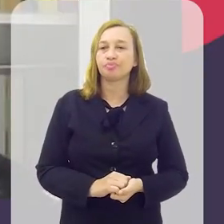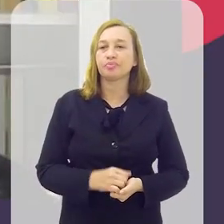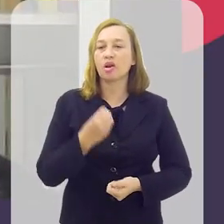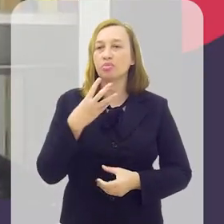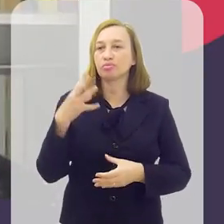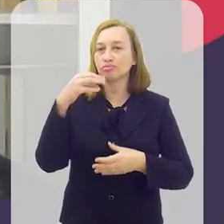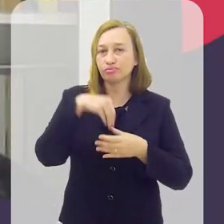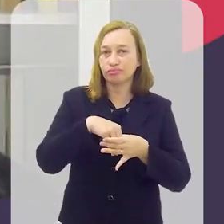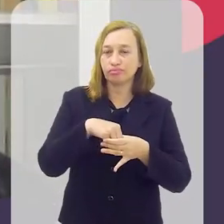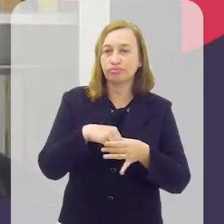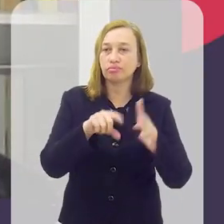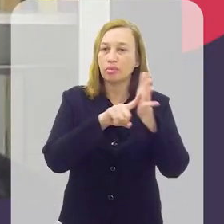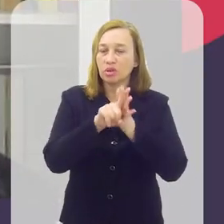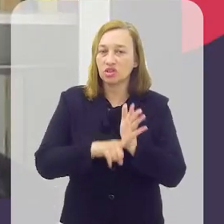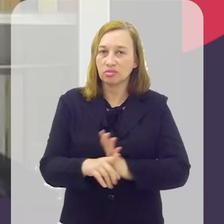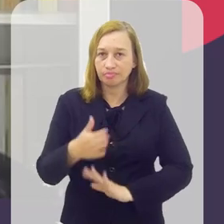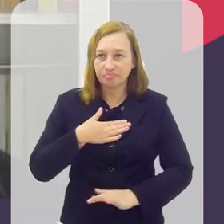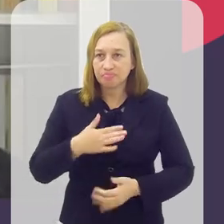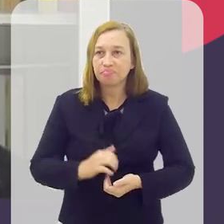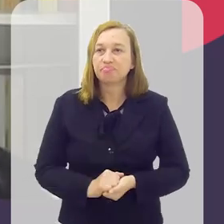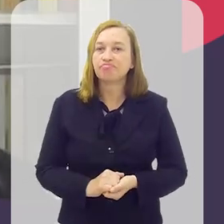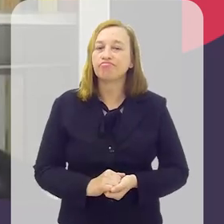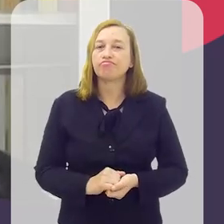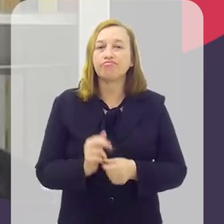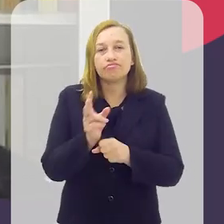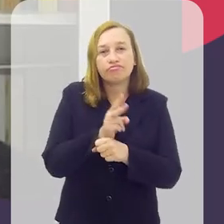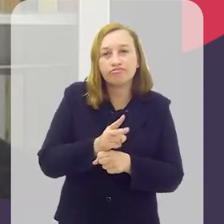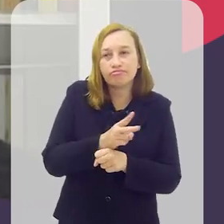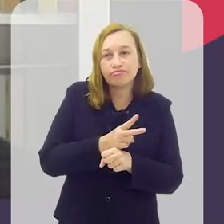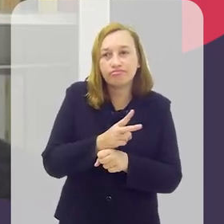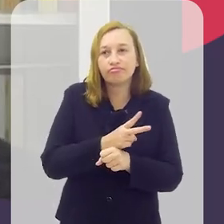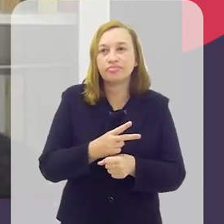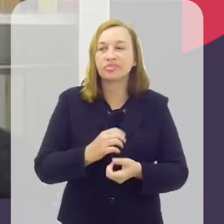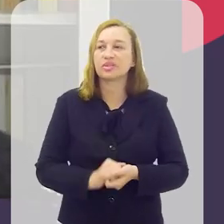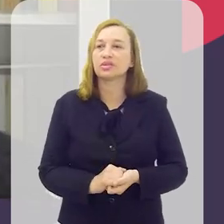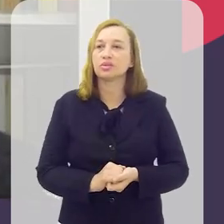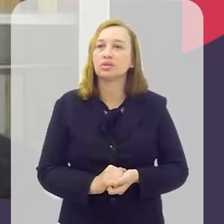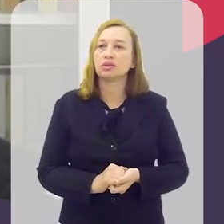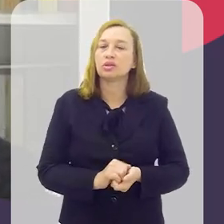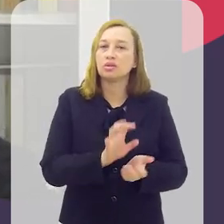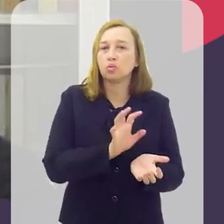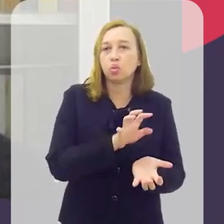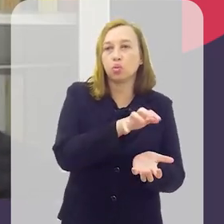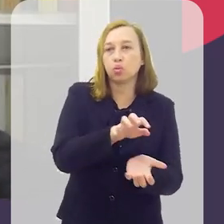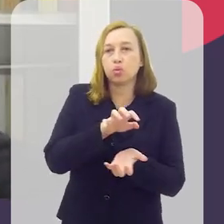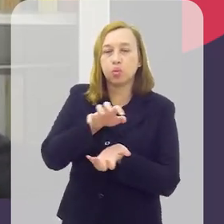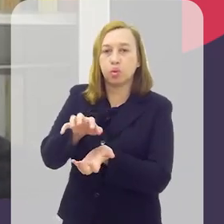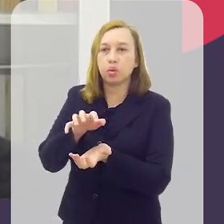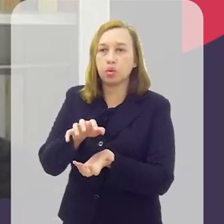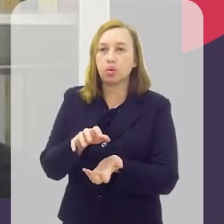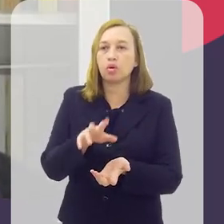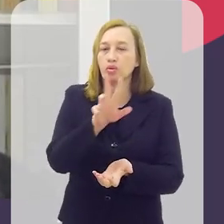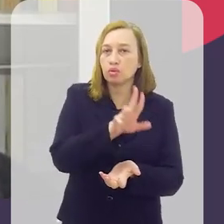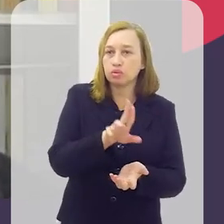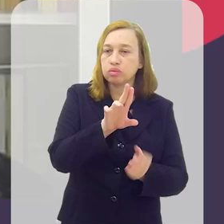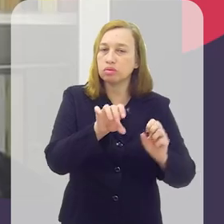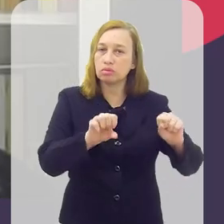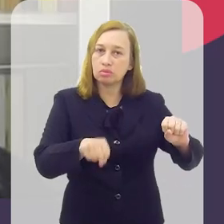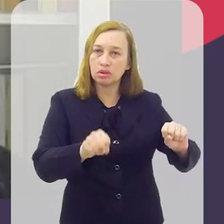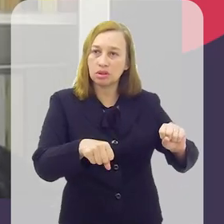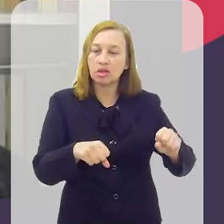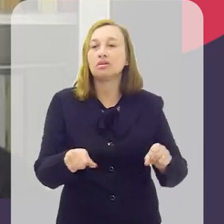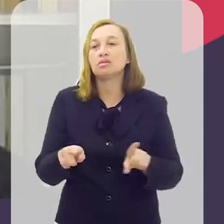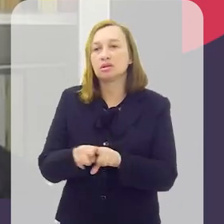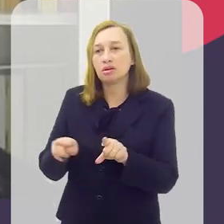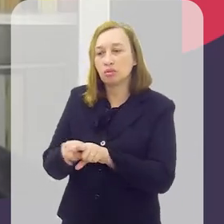Bom, dentro da minha pesquisa, né? Eu procurei pegar tantos entregadores que utilizavam bicicleta